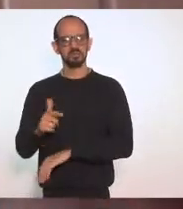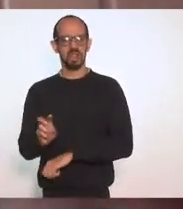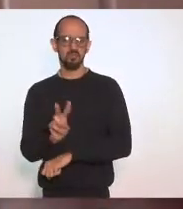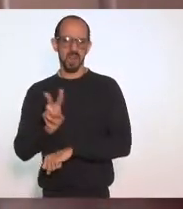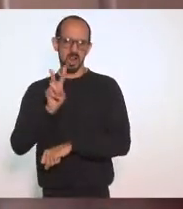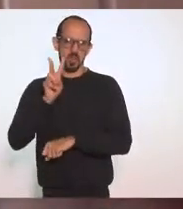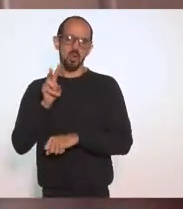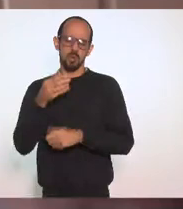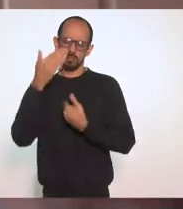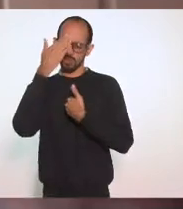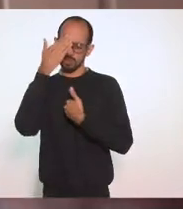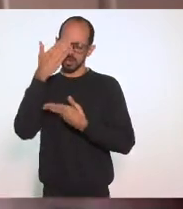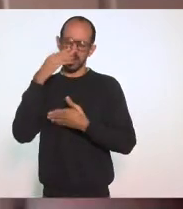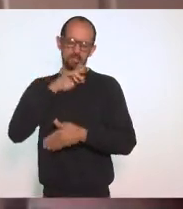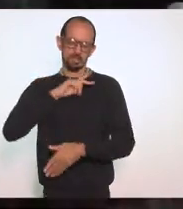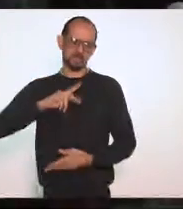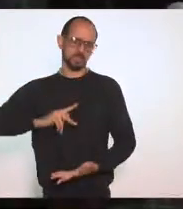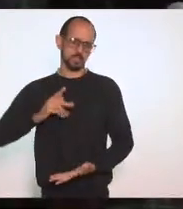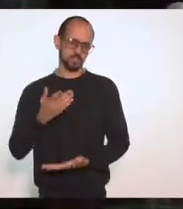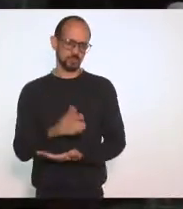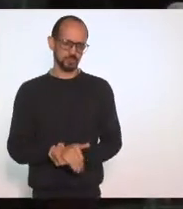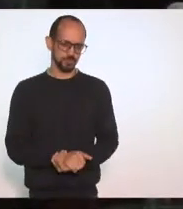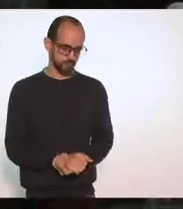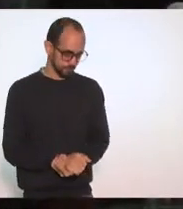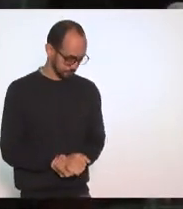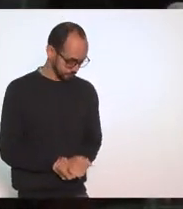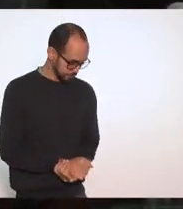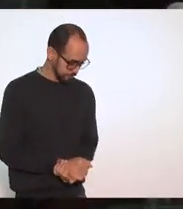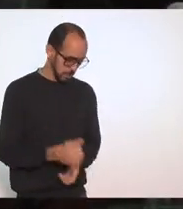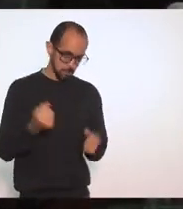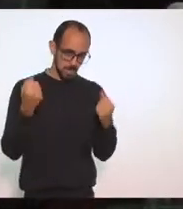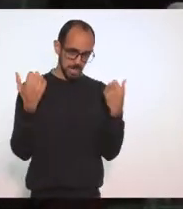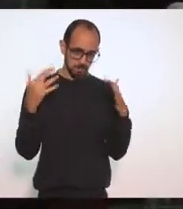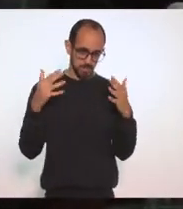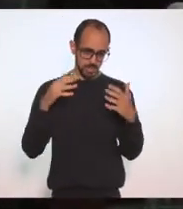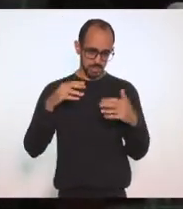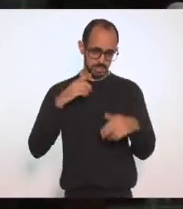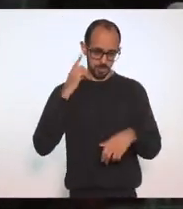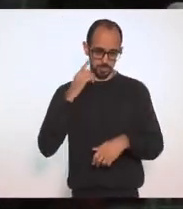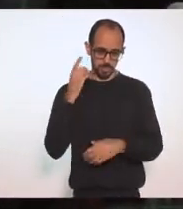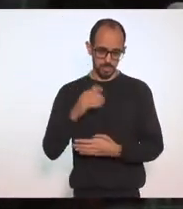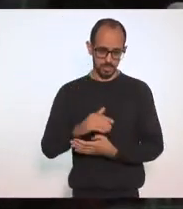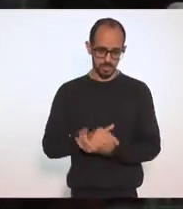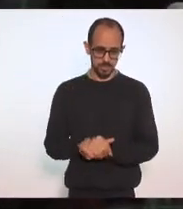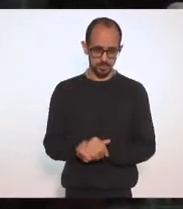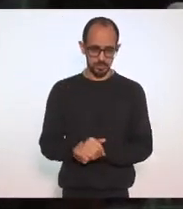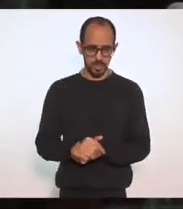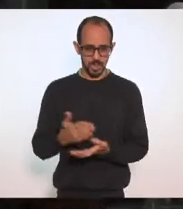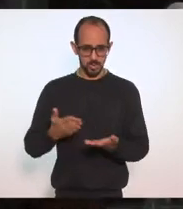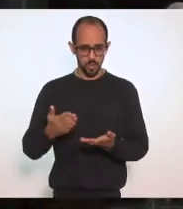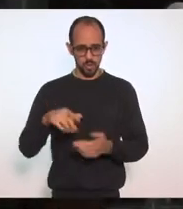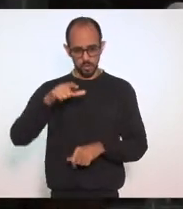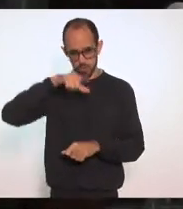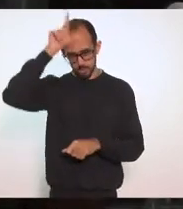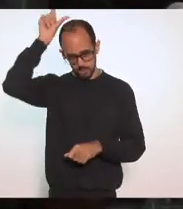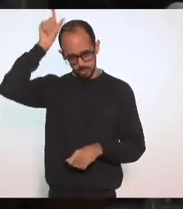Presidente Parabéns Deputada Para a declaração De voto O novo deputado Luiz Paulo